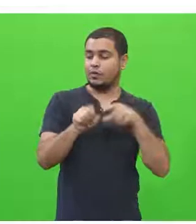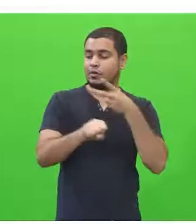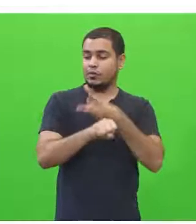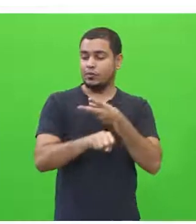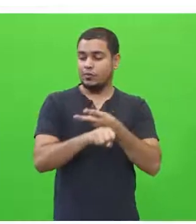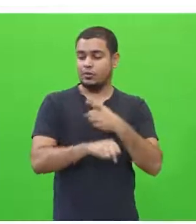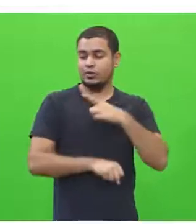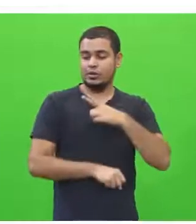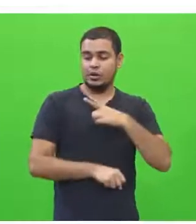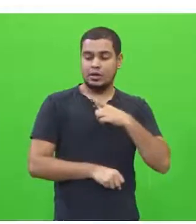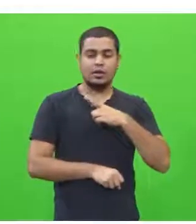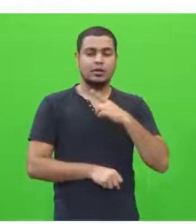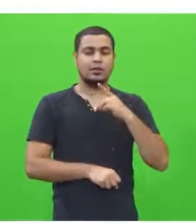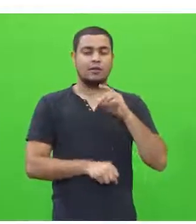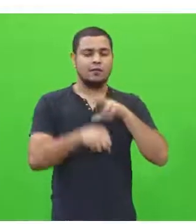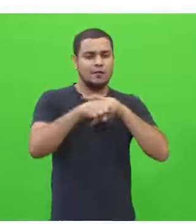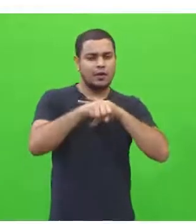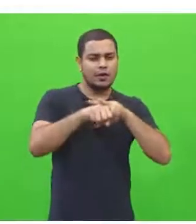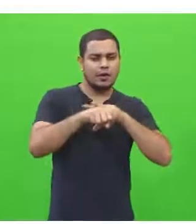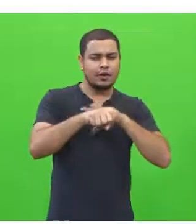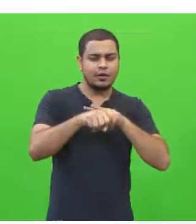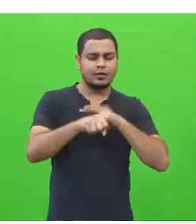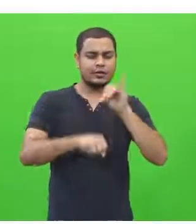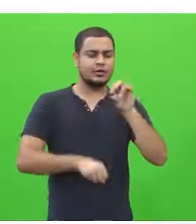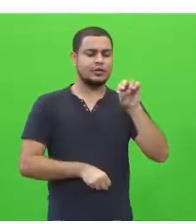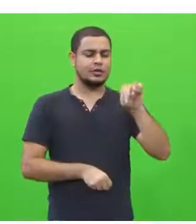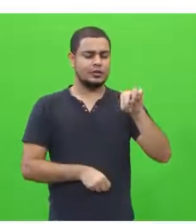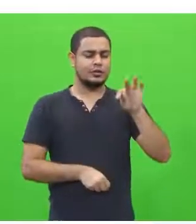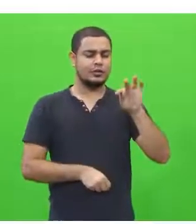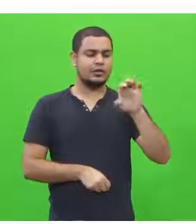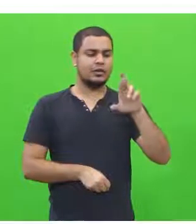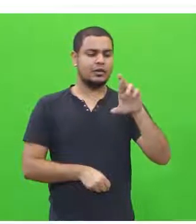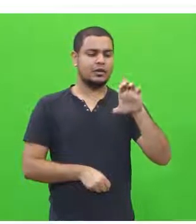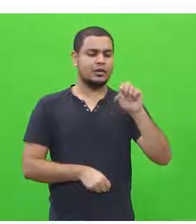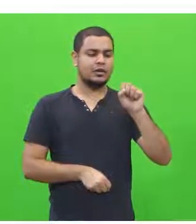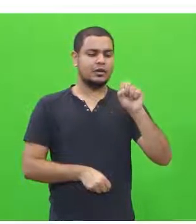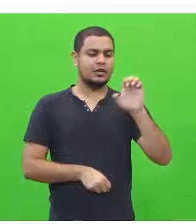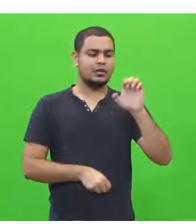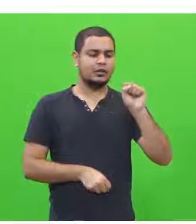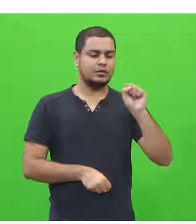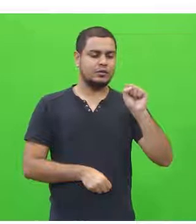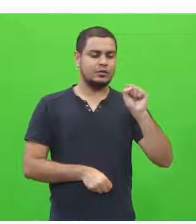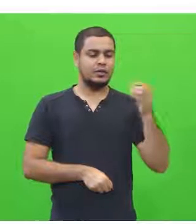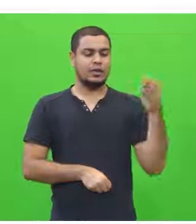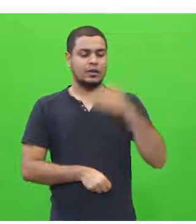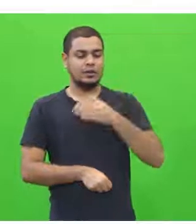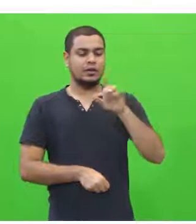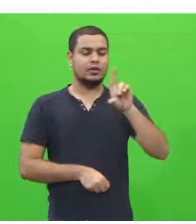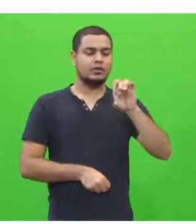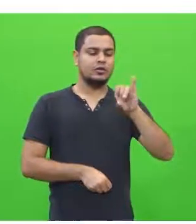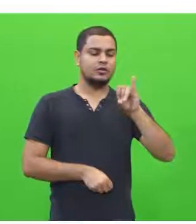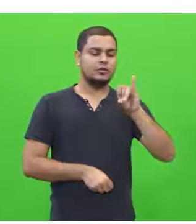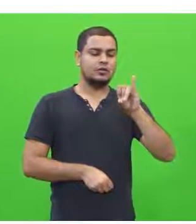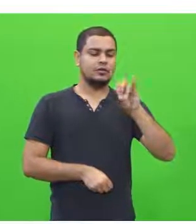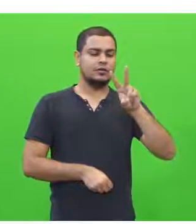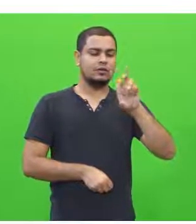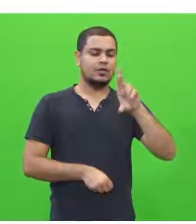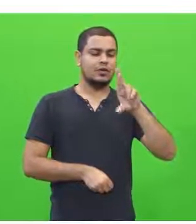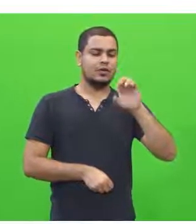outra em destaque verde, interesses, diverso, concordância nominal.